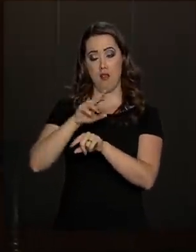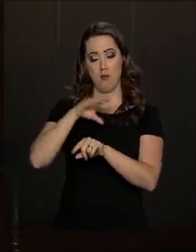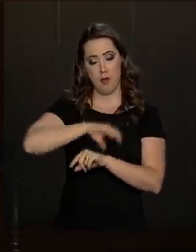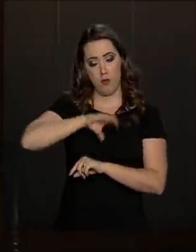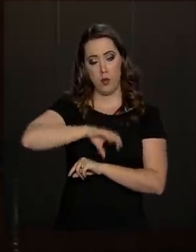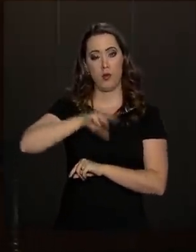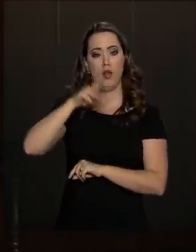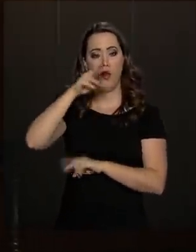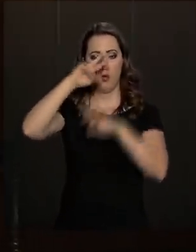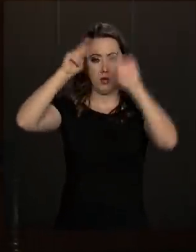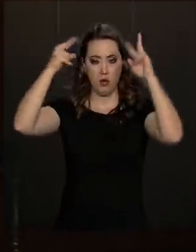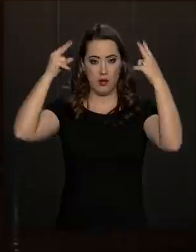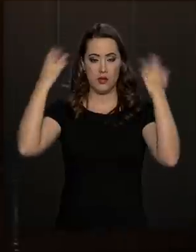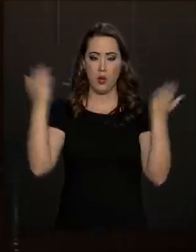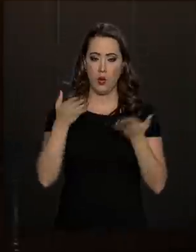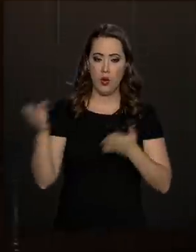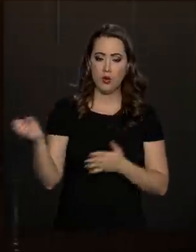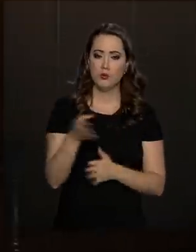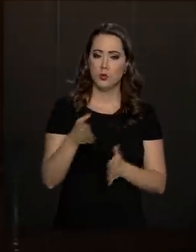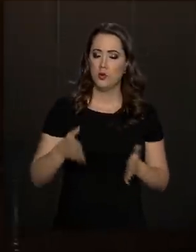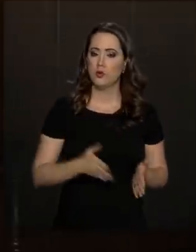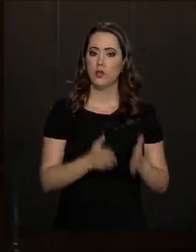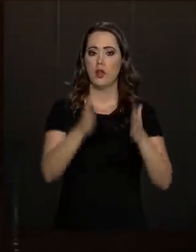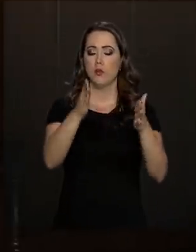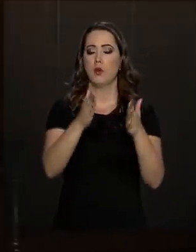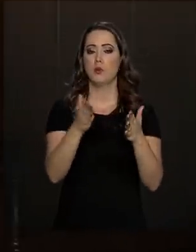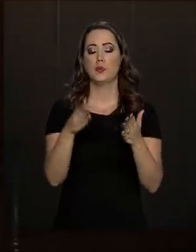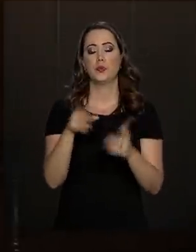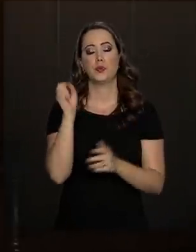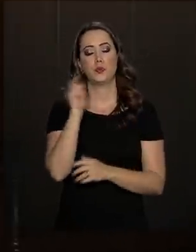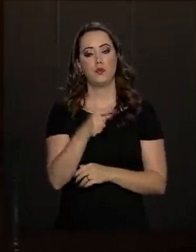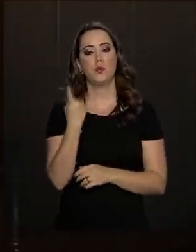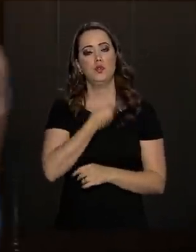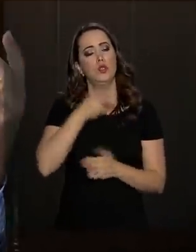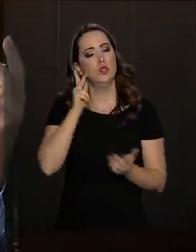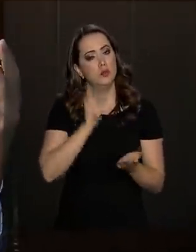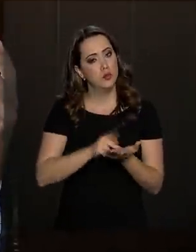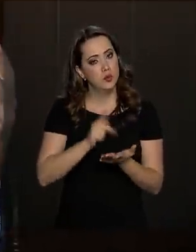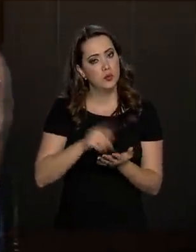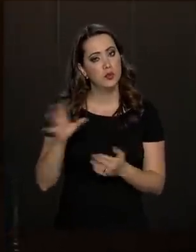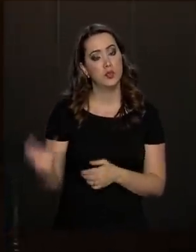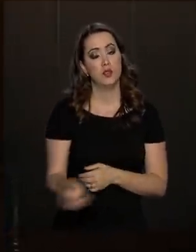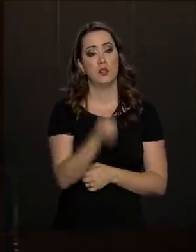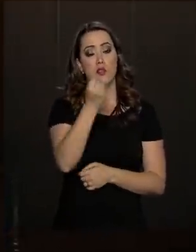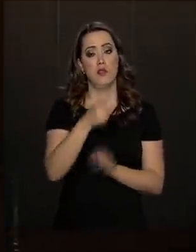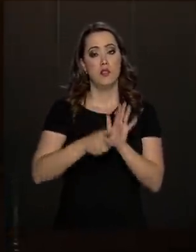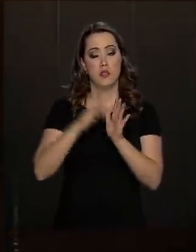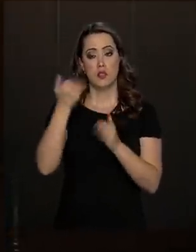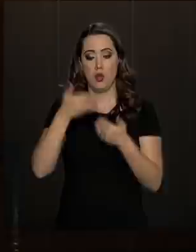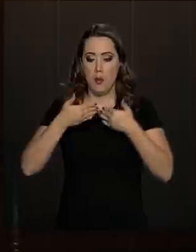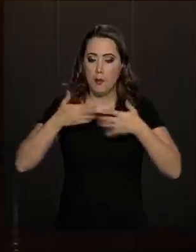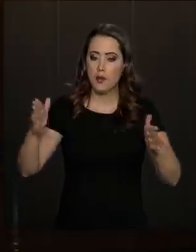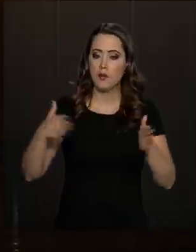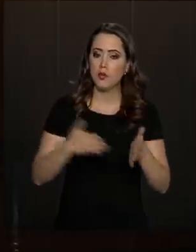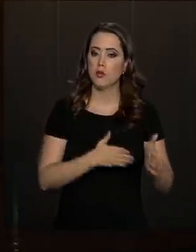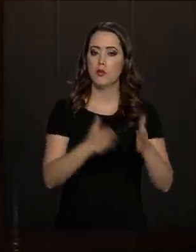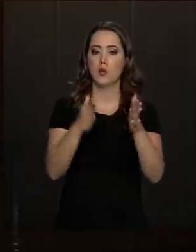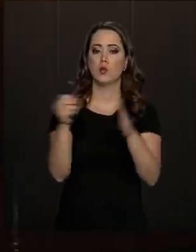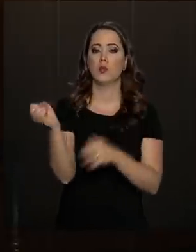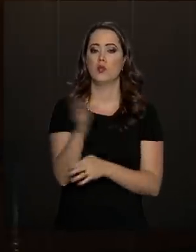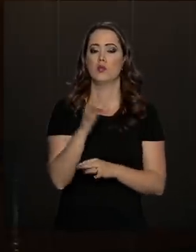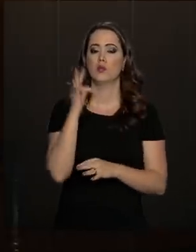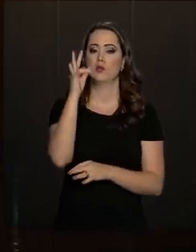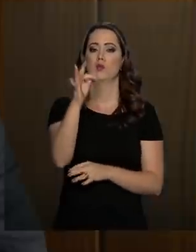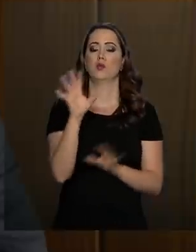movimento em direção à nova previdência, nós estamos realmente salvando a antiga e abrindo um caminho novo para as